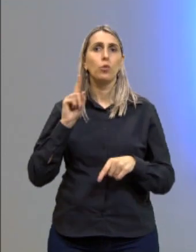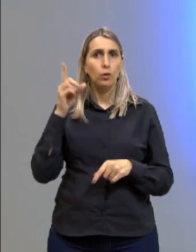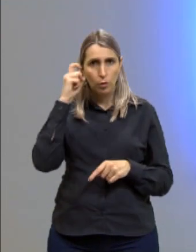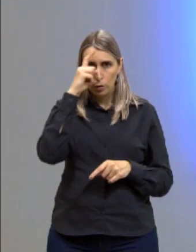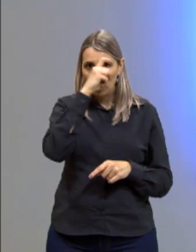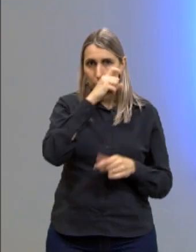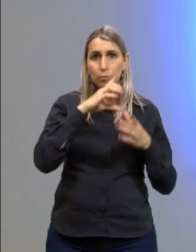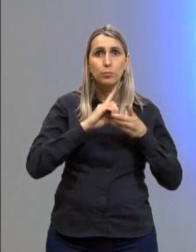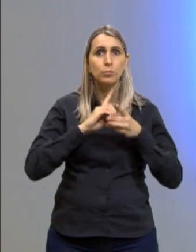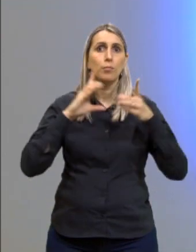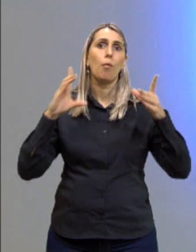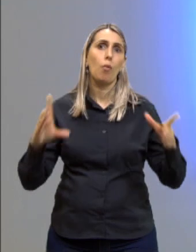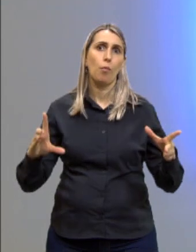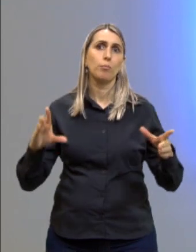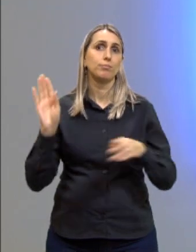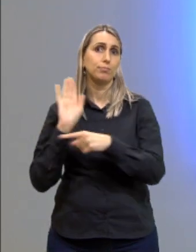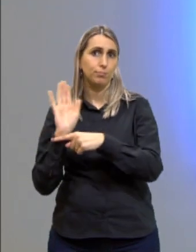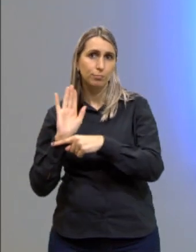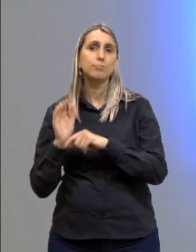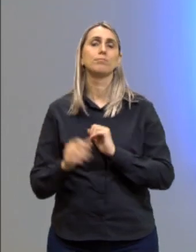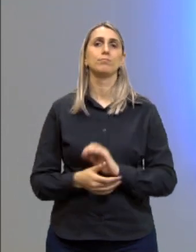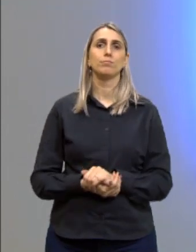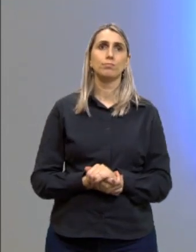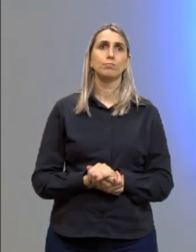a democratização do cinema.